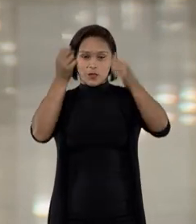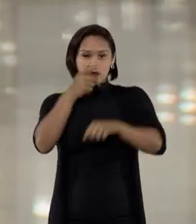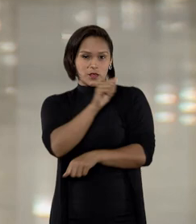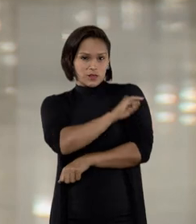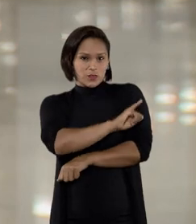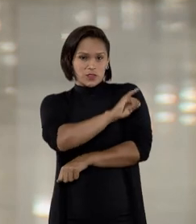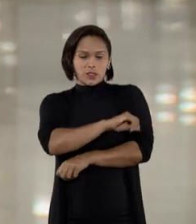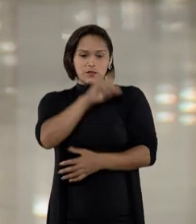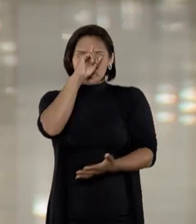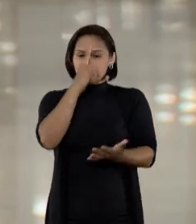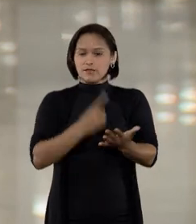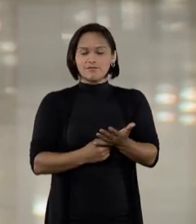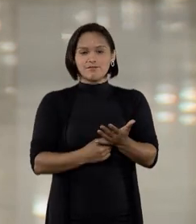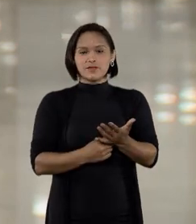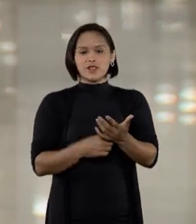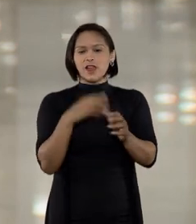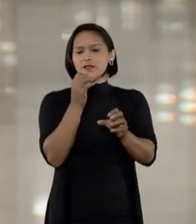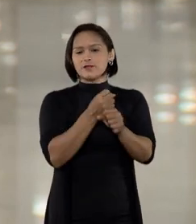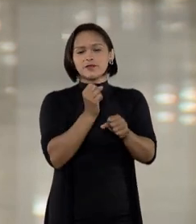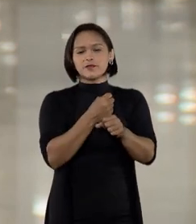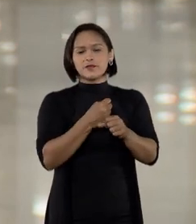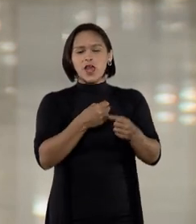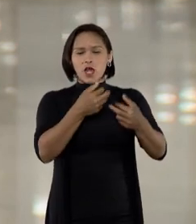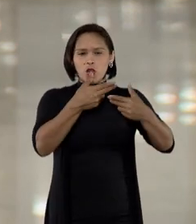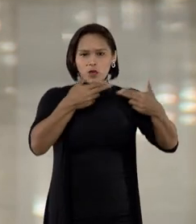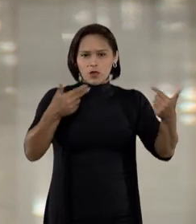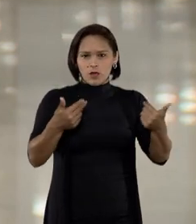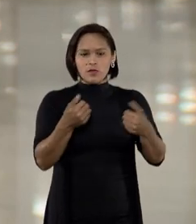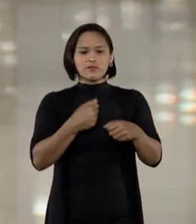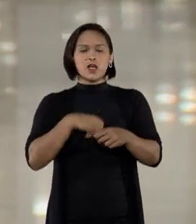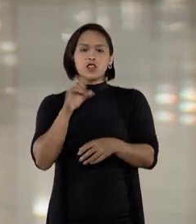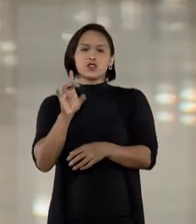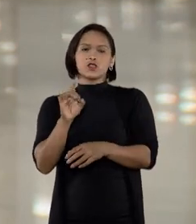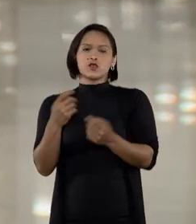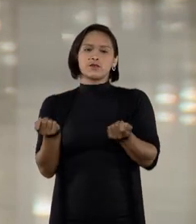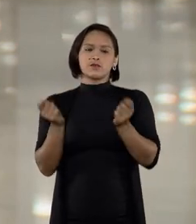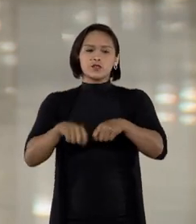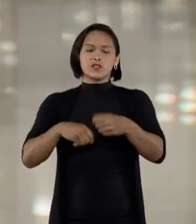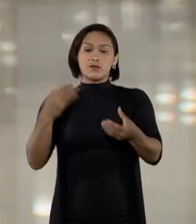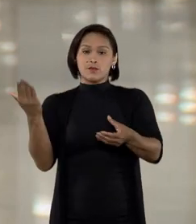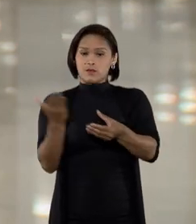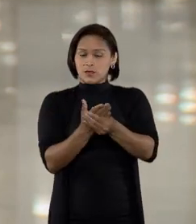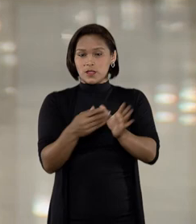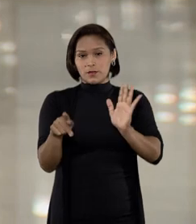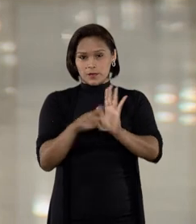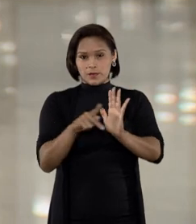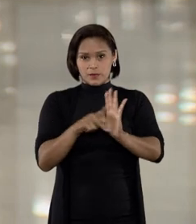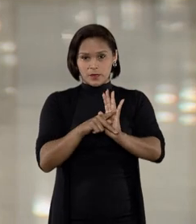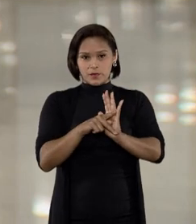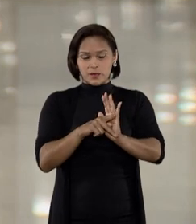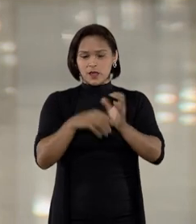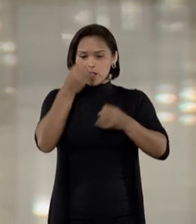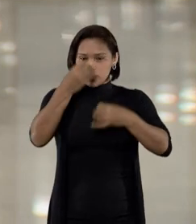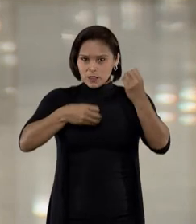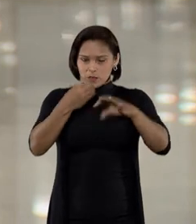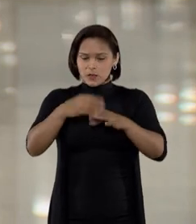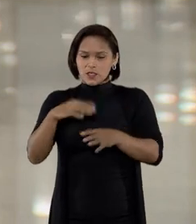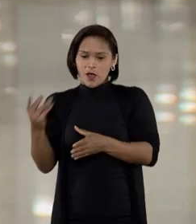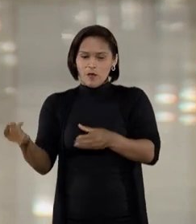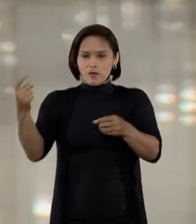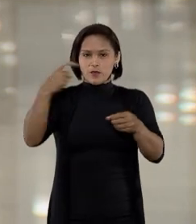do Rio de Janeiro decidiu que essa prestação de contas só seria possível por meio de uma ação própria. O espólio